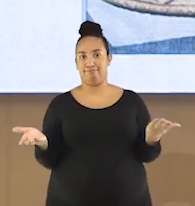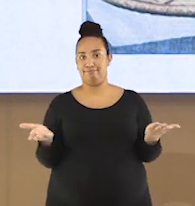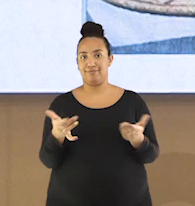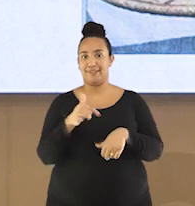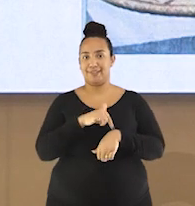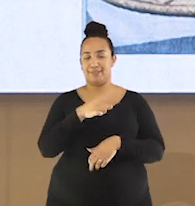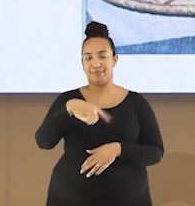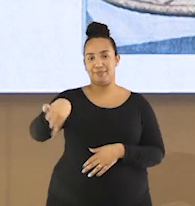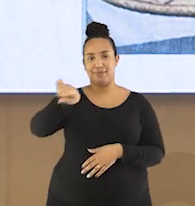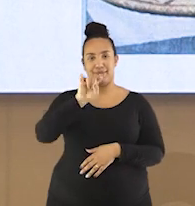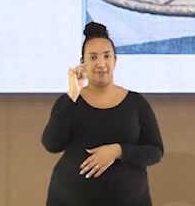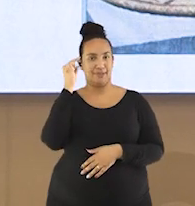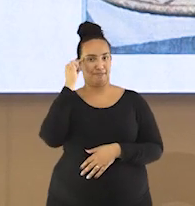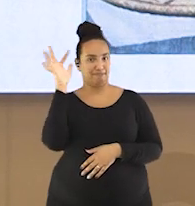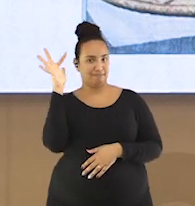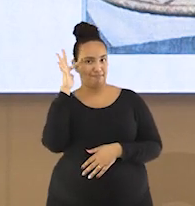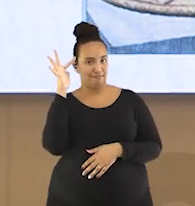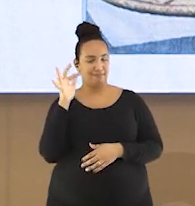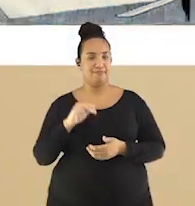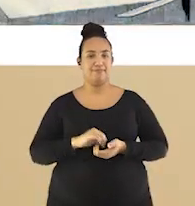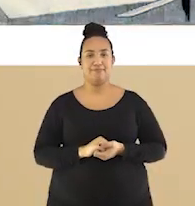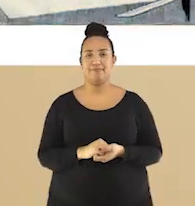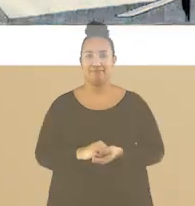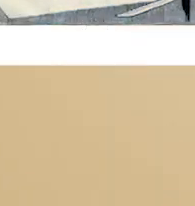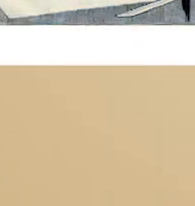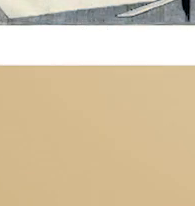você pensar e eu volto com a resposta, tá bom?